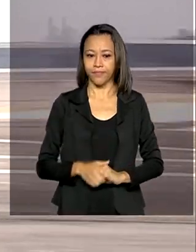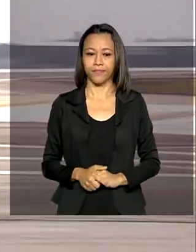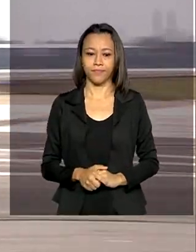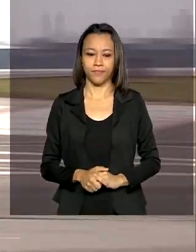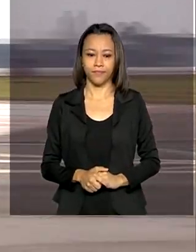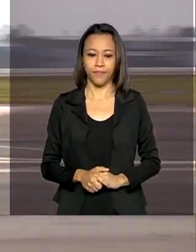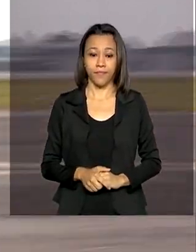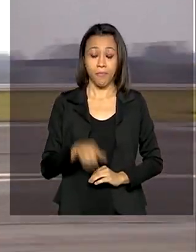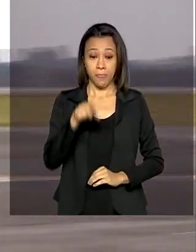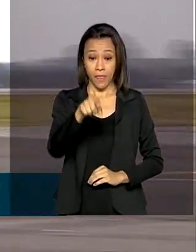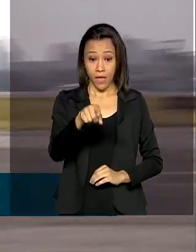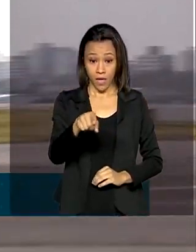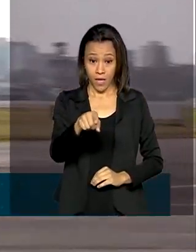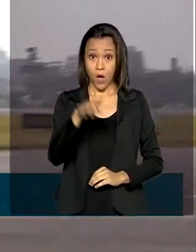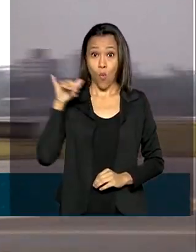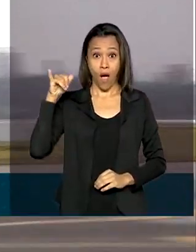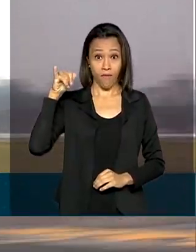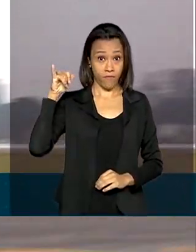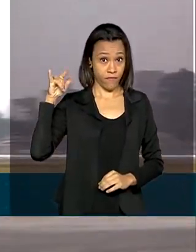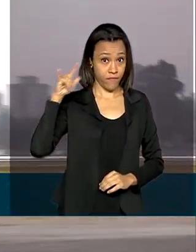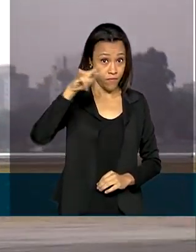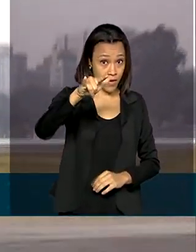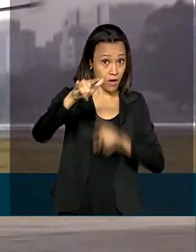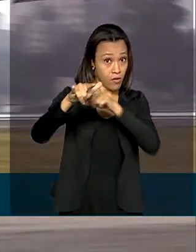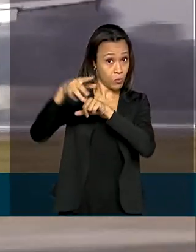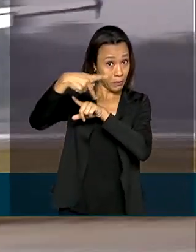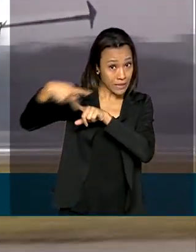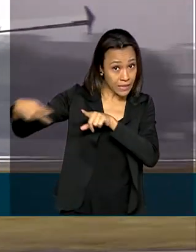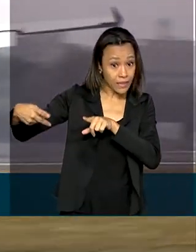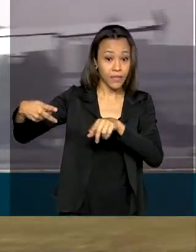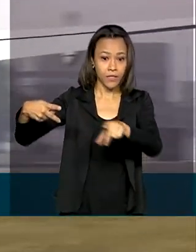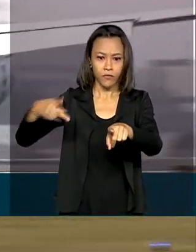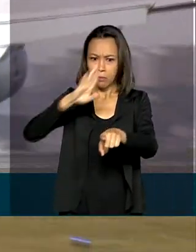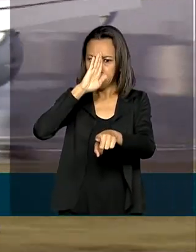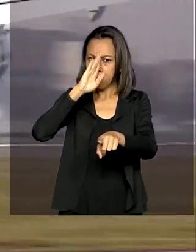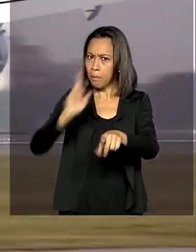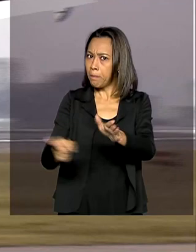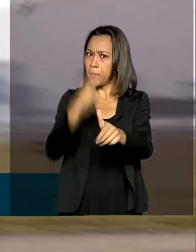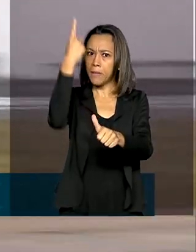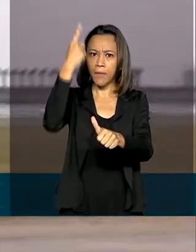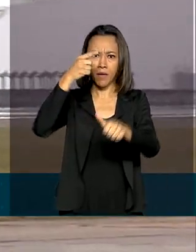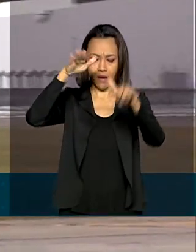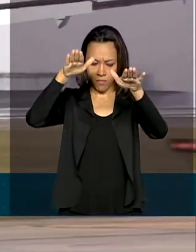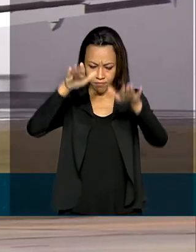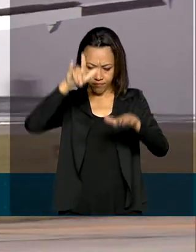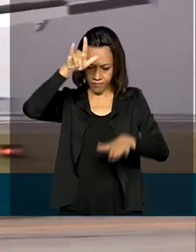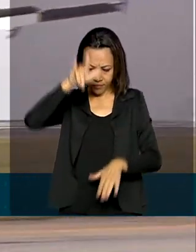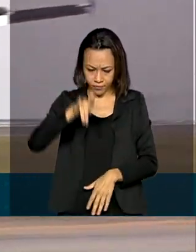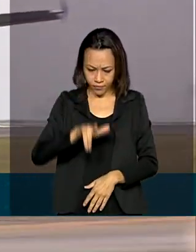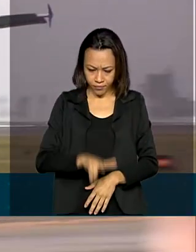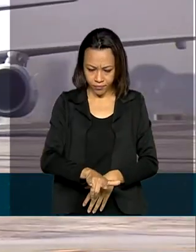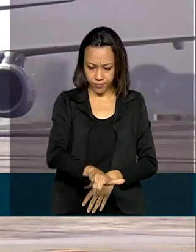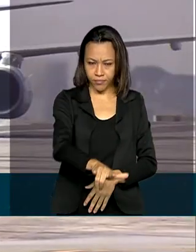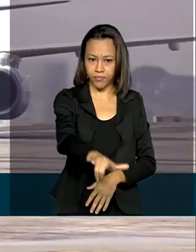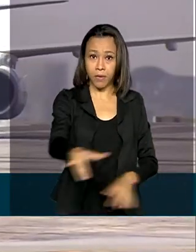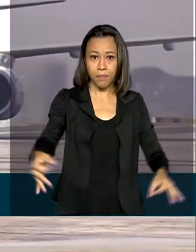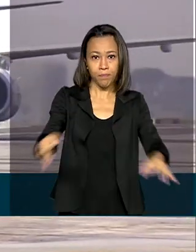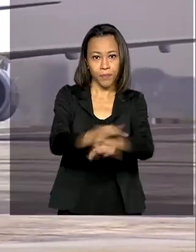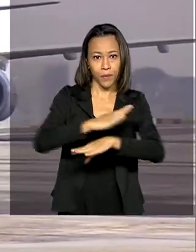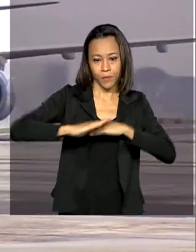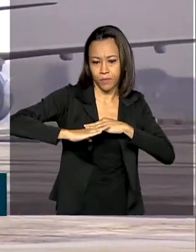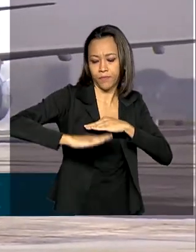O avião presidencial foi o primeiro a aterrissar na pista principal do aeroporto de Congonhas, depois da obra de reforma.